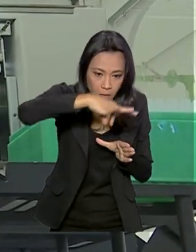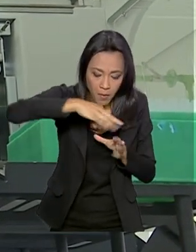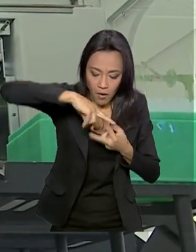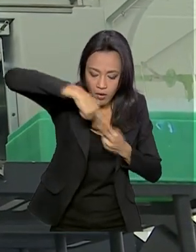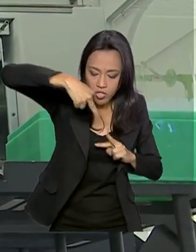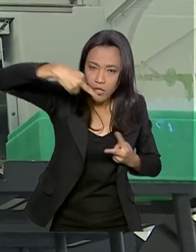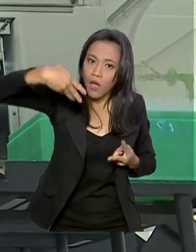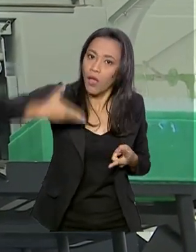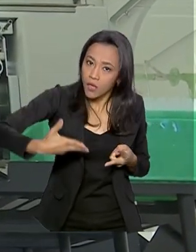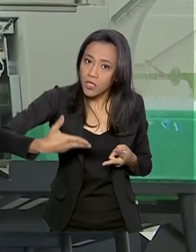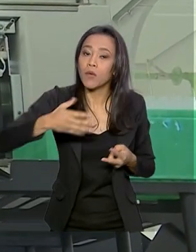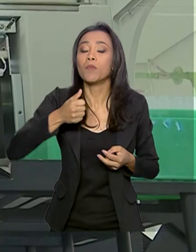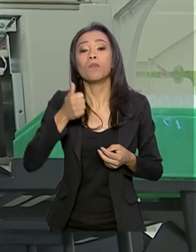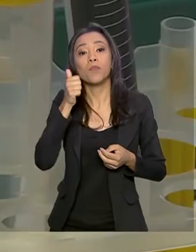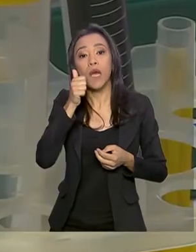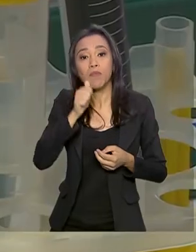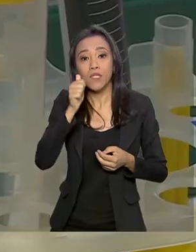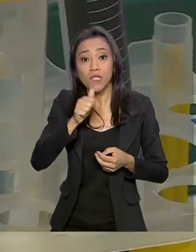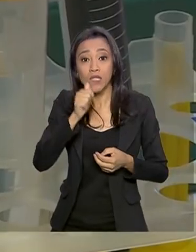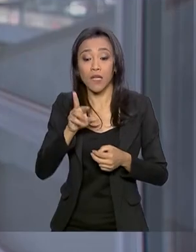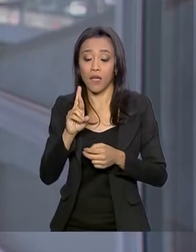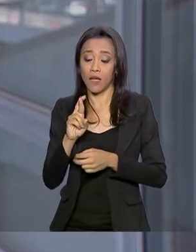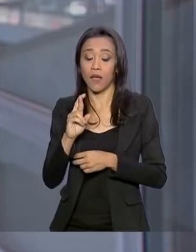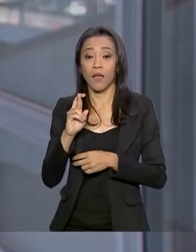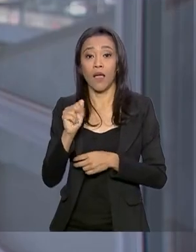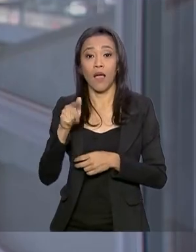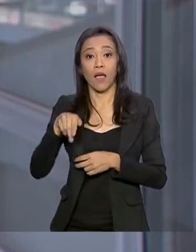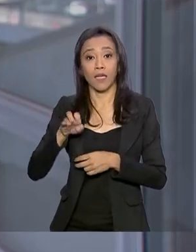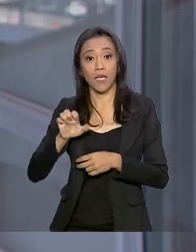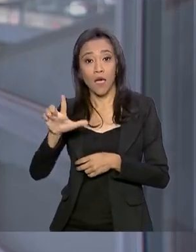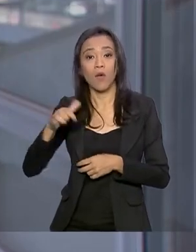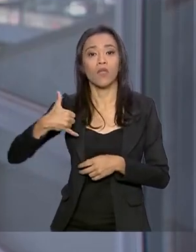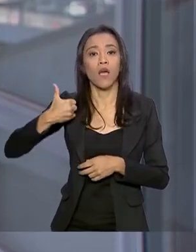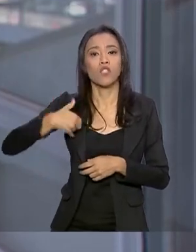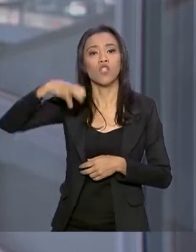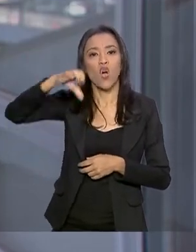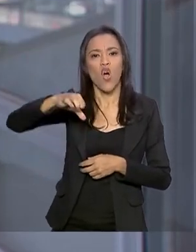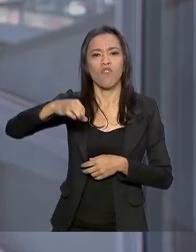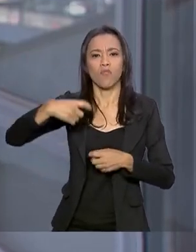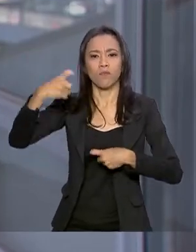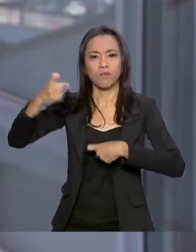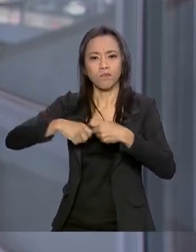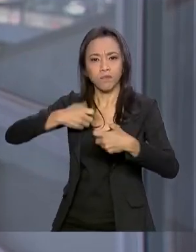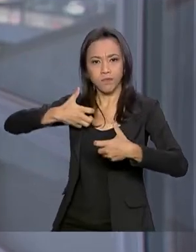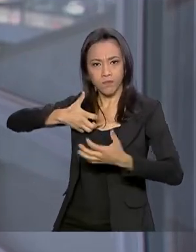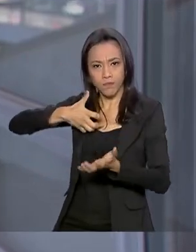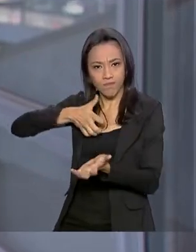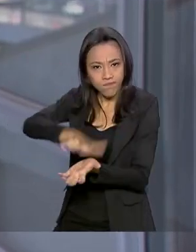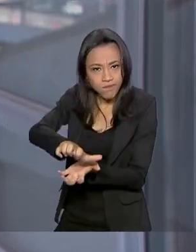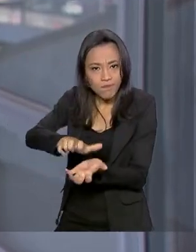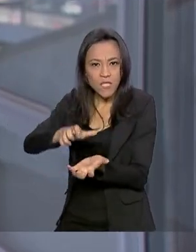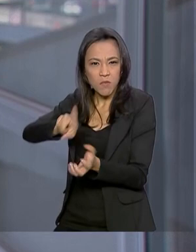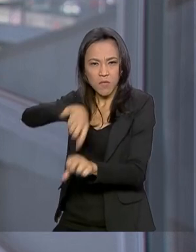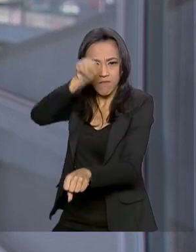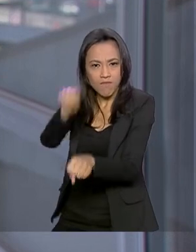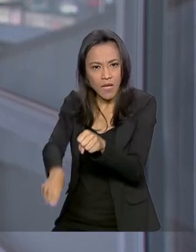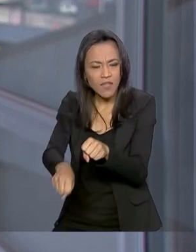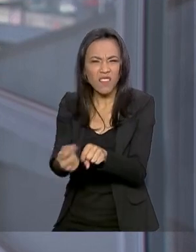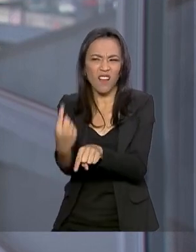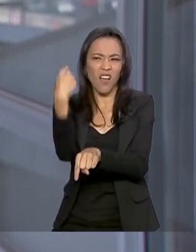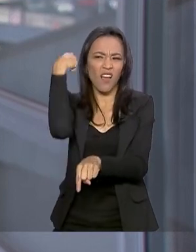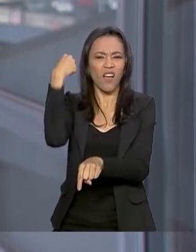cito, por exemplo, o caso da menina Raquel Genófri, de apenas 9 anos, que foi estuprada e assassinada lá em Curitiba no ano de